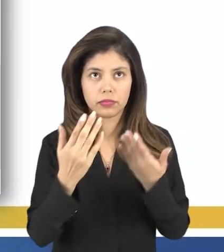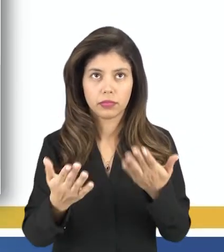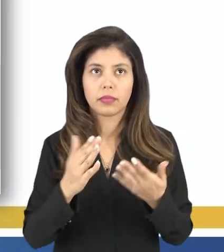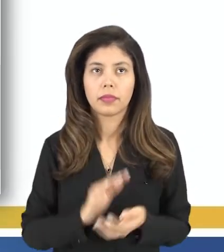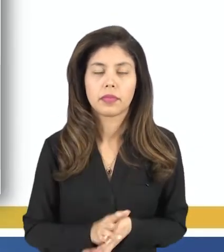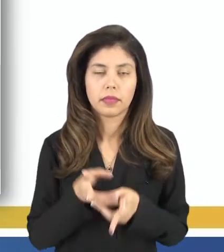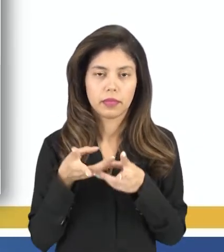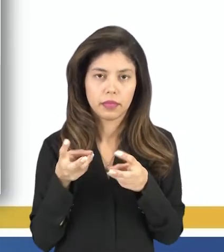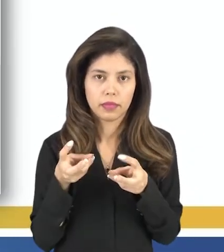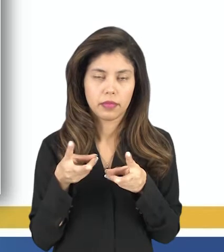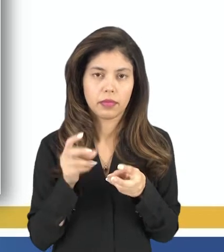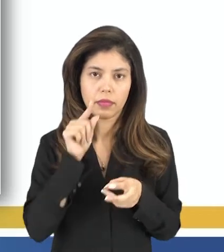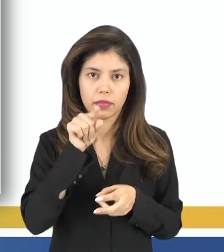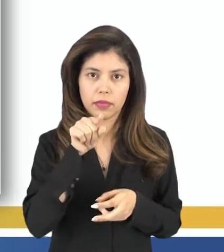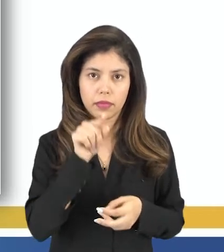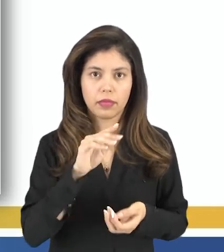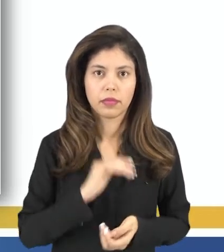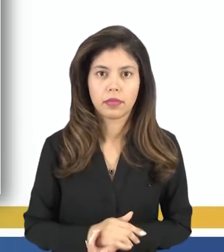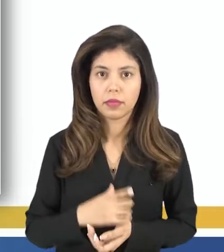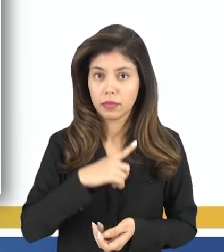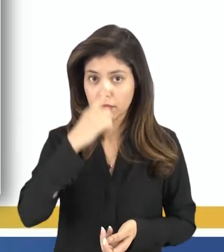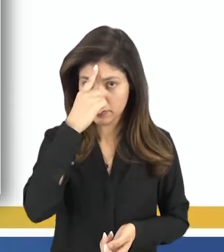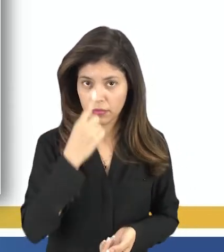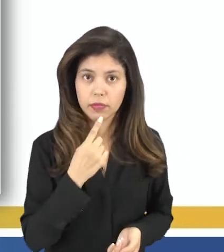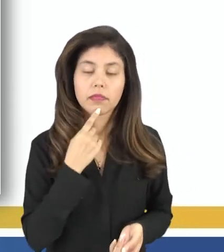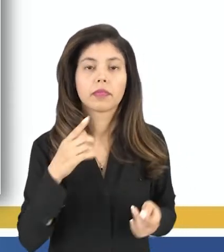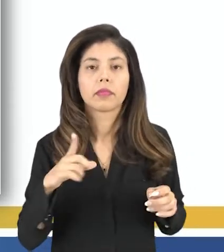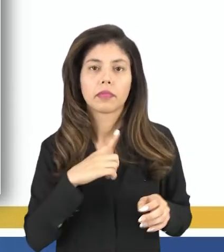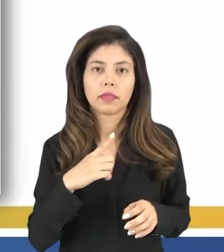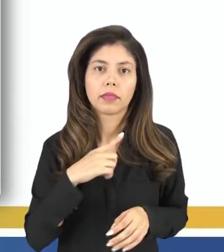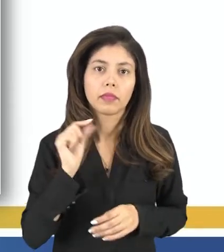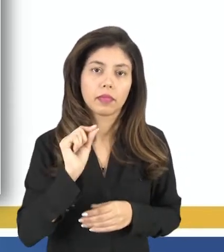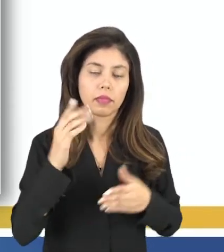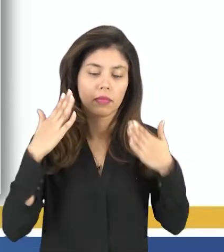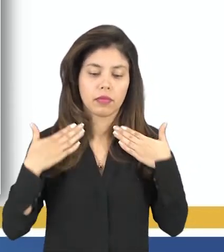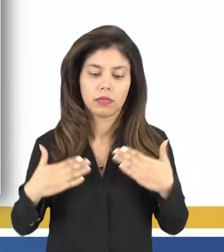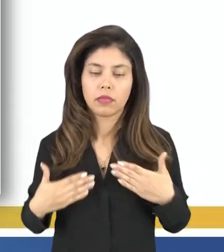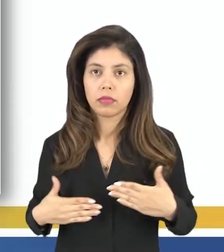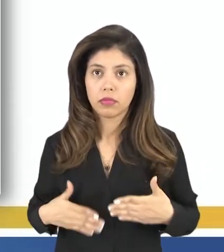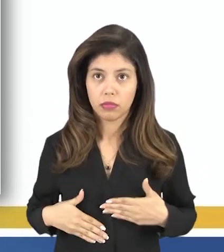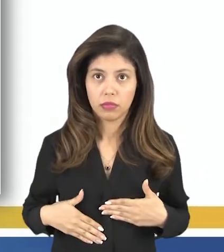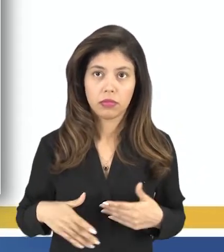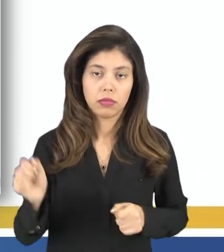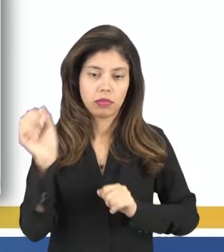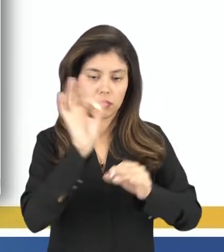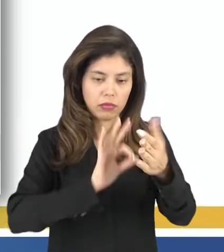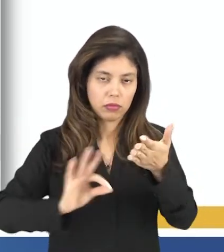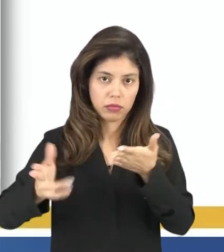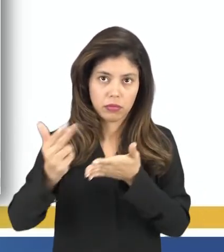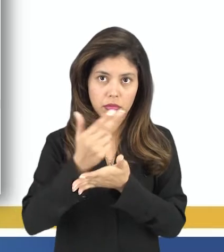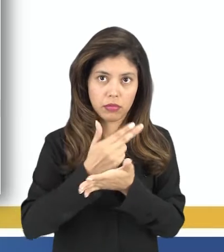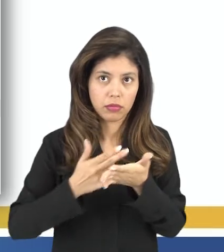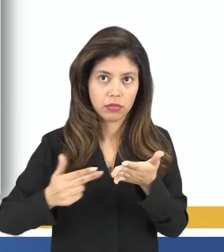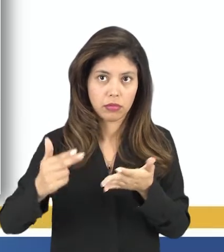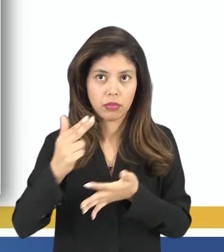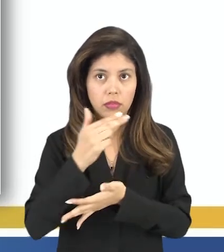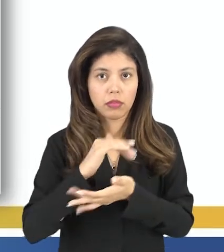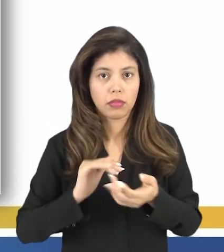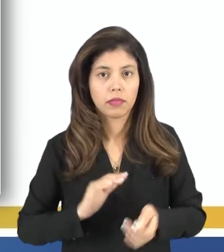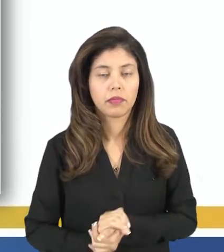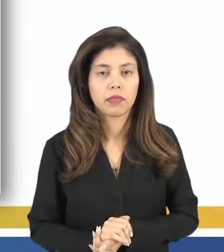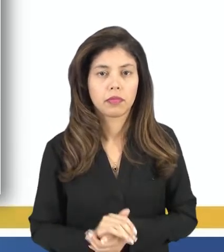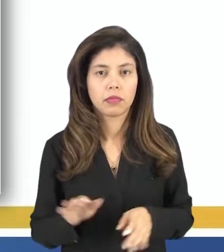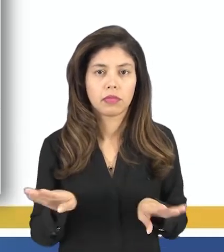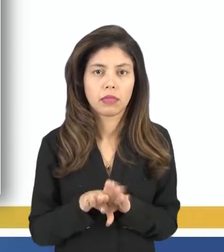vocês percebem aí que nessa imagem nós temos um corpo desenhado e aí nós